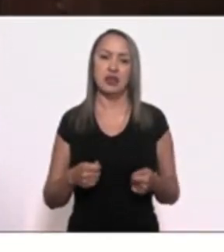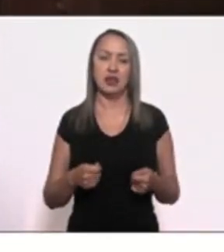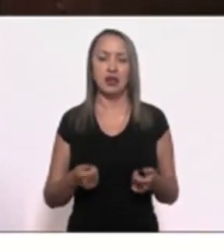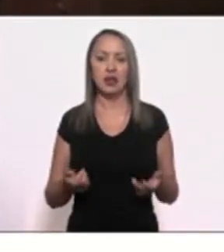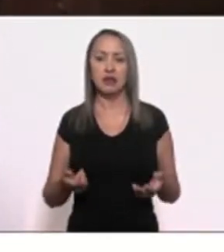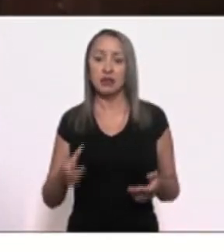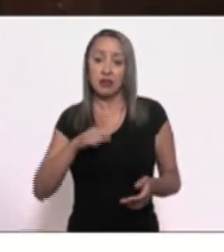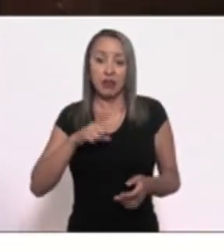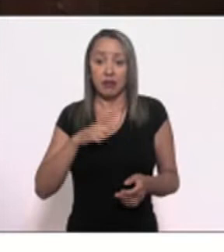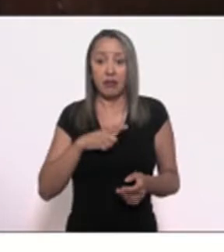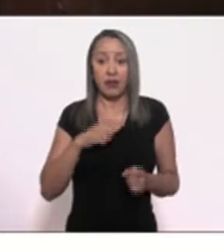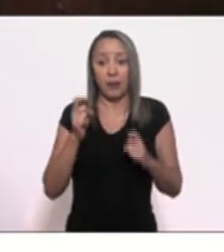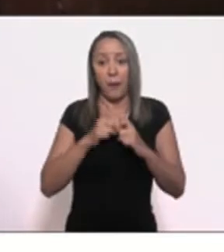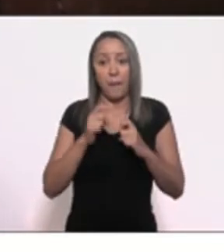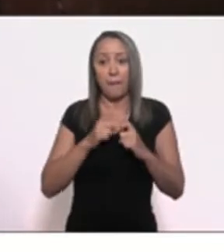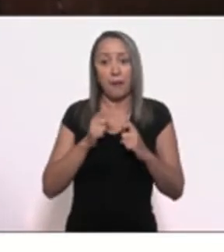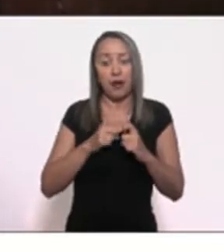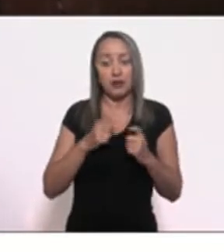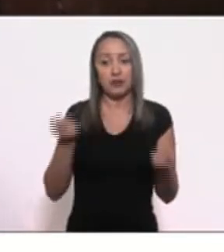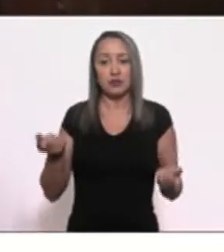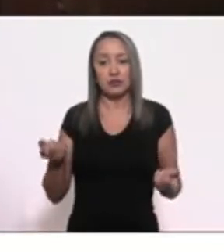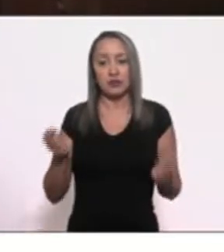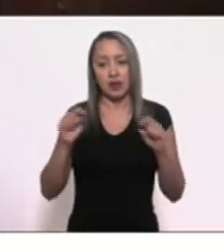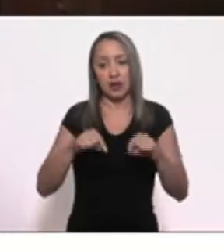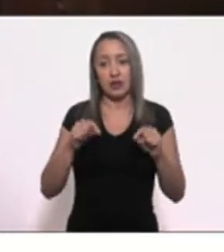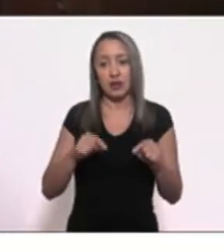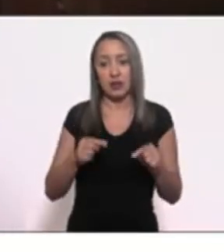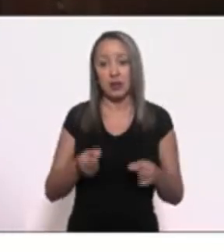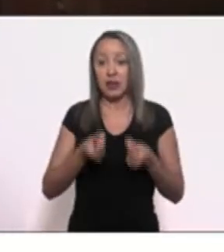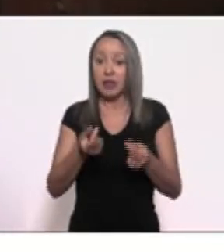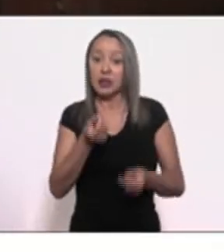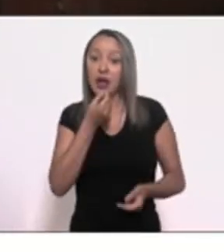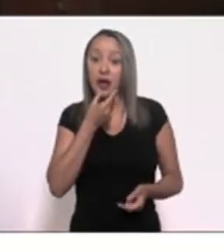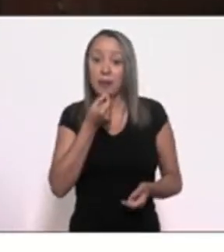psiquiatra aqui, dar remédios,